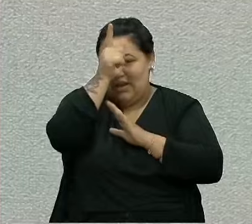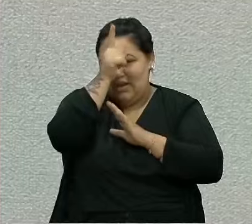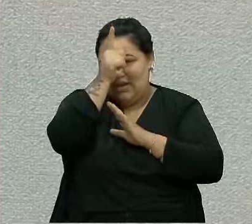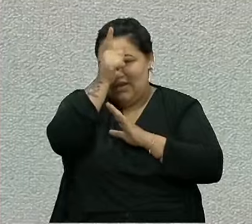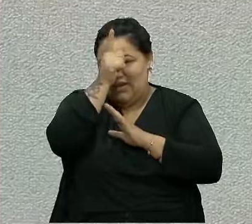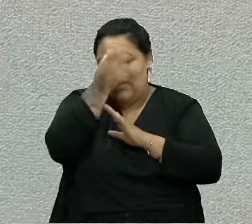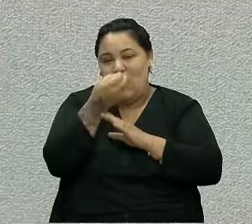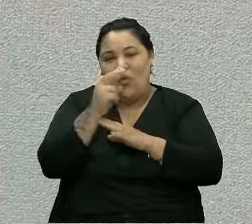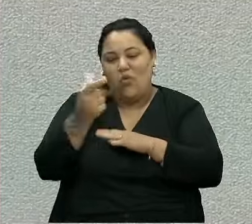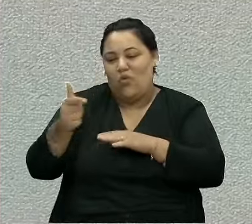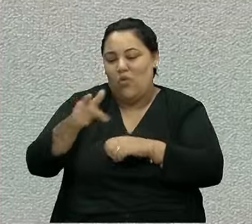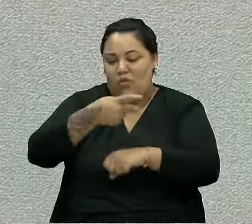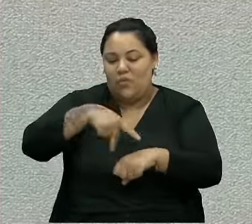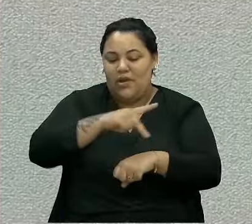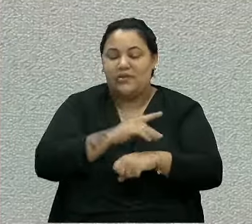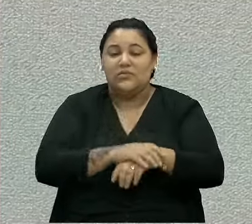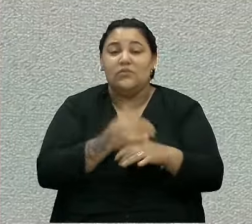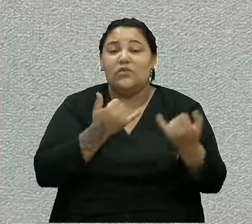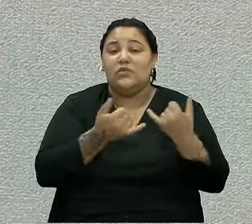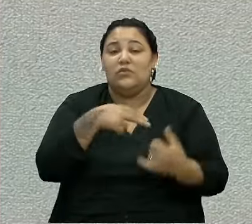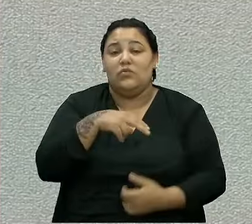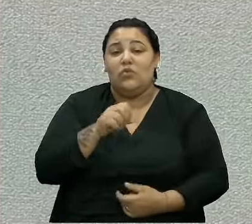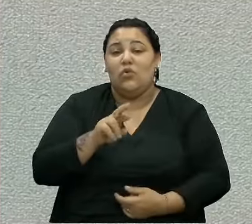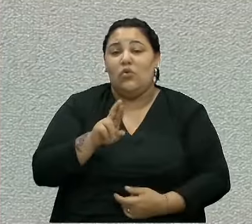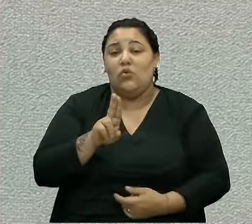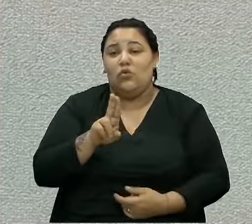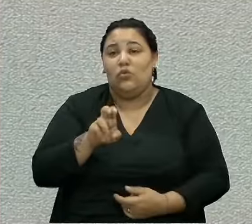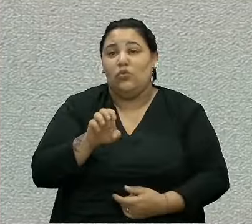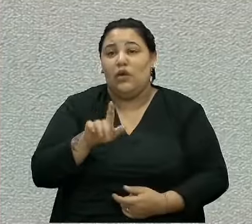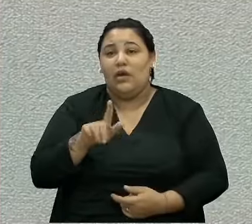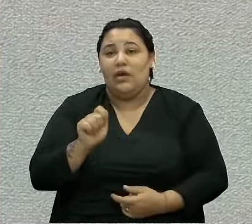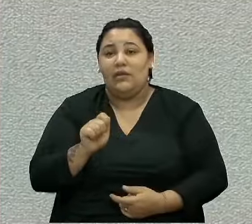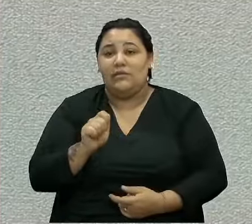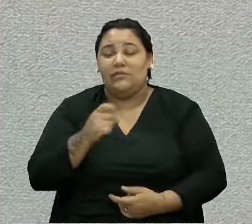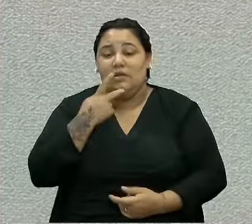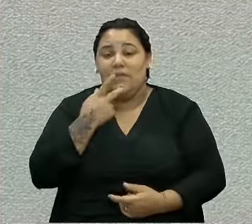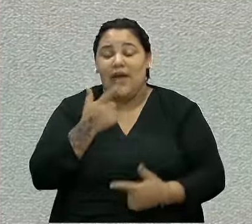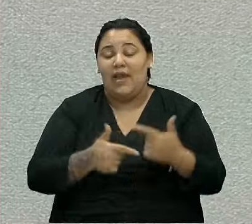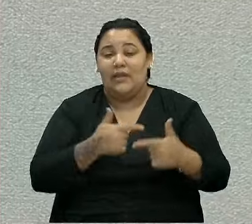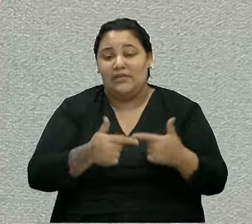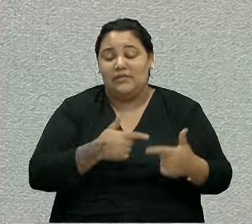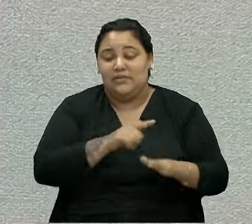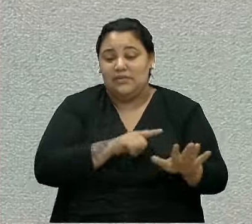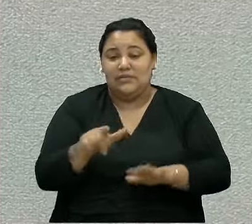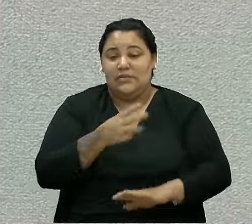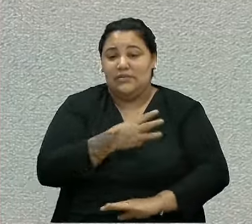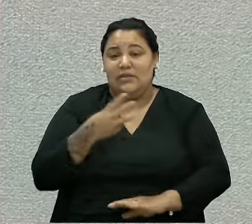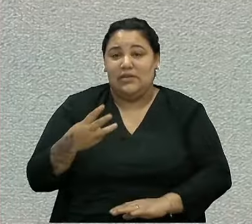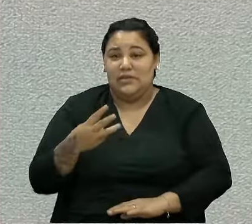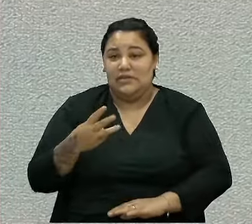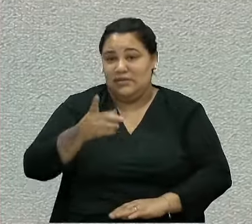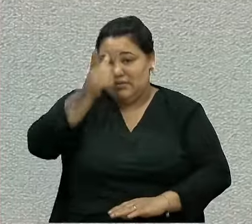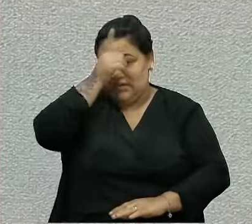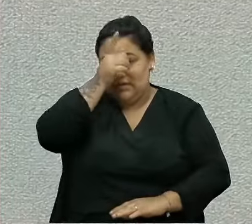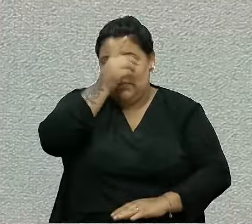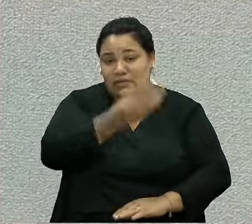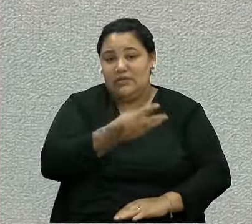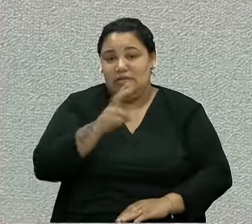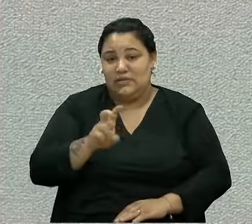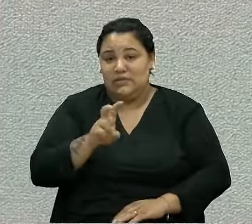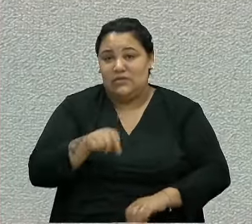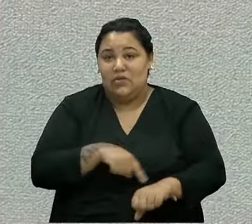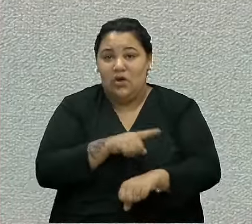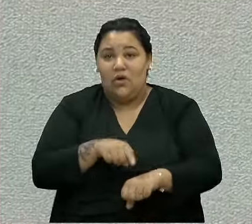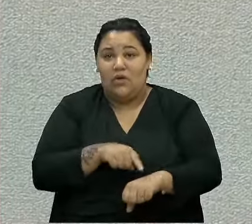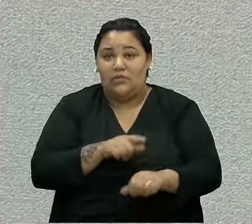norueguesa, na Noruega, por exemplo, se trabalha 33,6 horas por semana, na Alemanha 35 horas por semana, inclusive